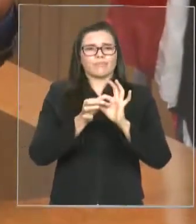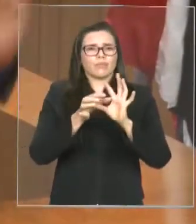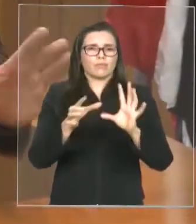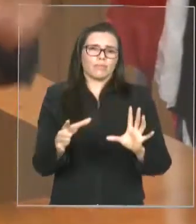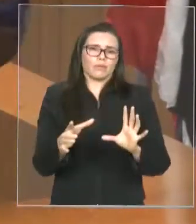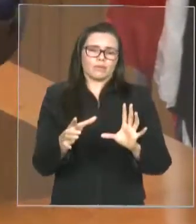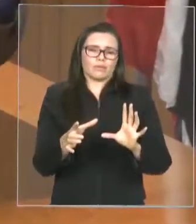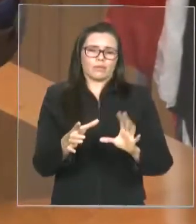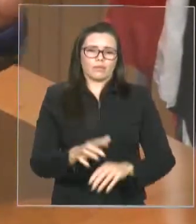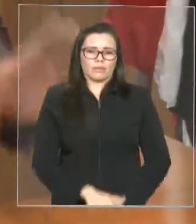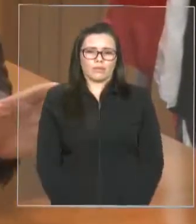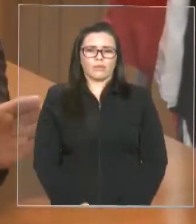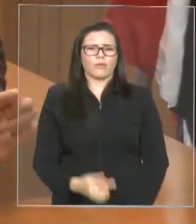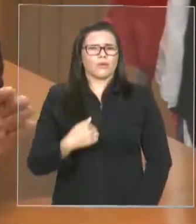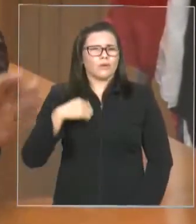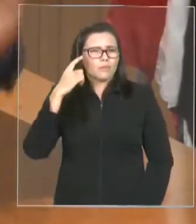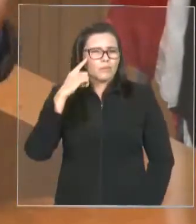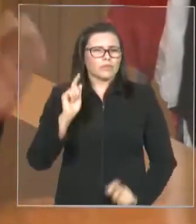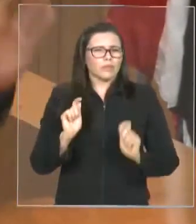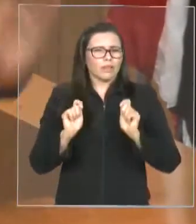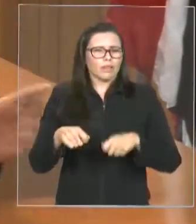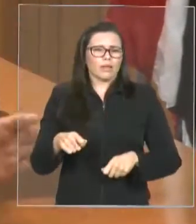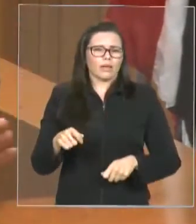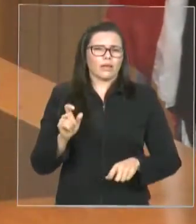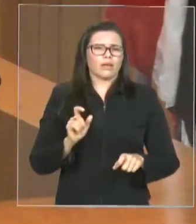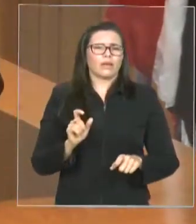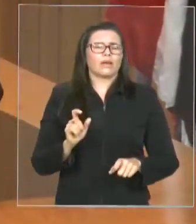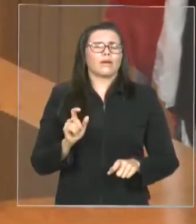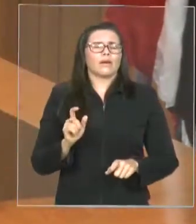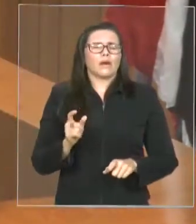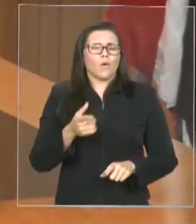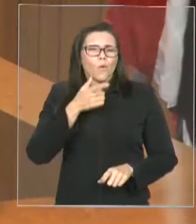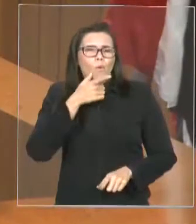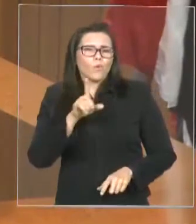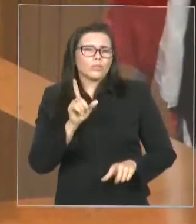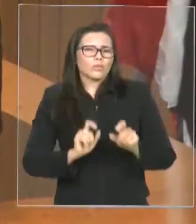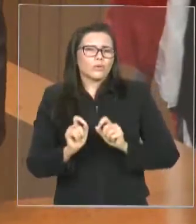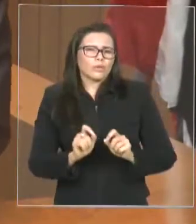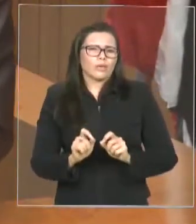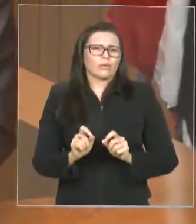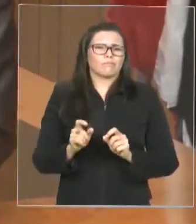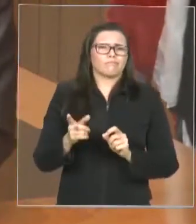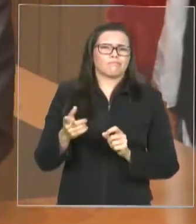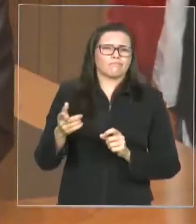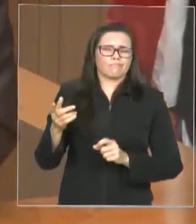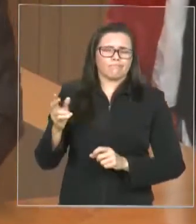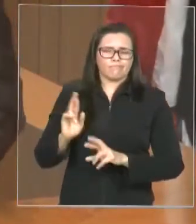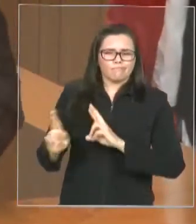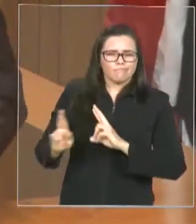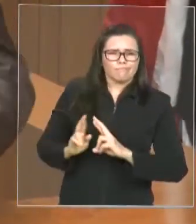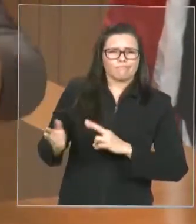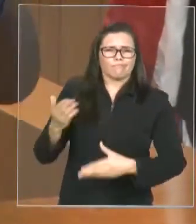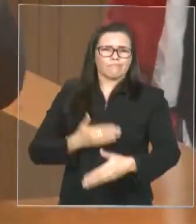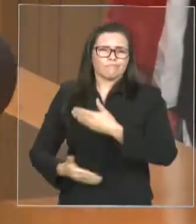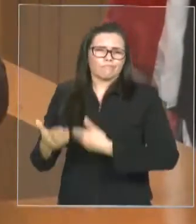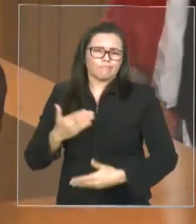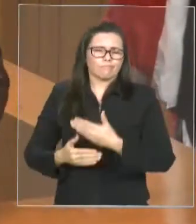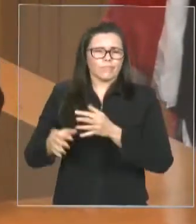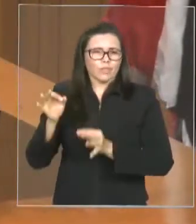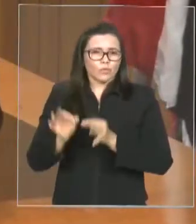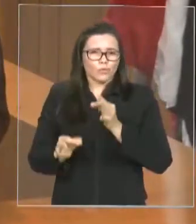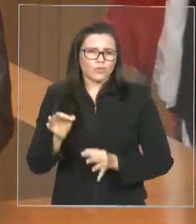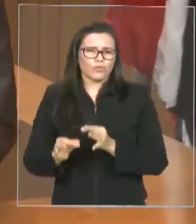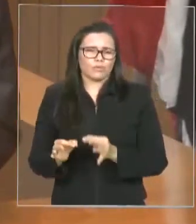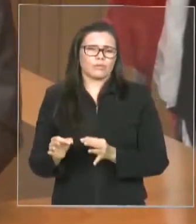garantir, via judicial, o direito à porta de arma. Esse assunto é um assunto que eu trago aqui exatamente pela importância que tem, pela categoria